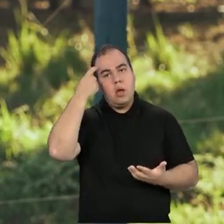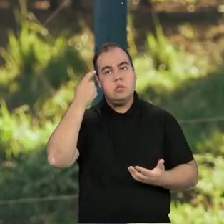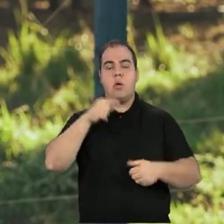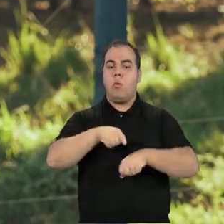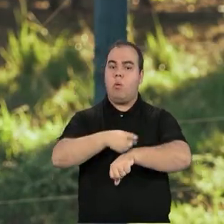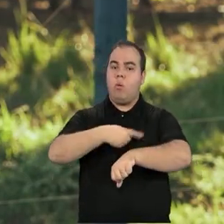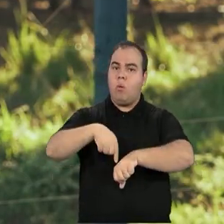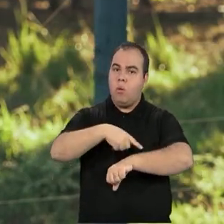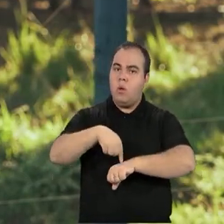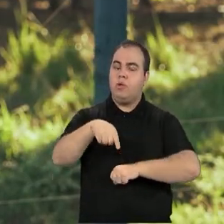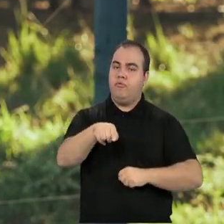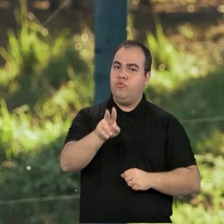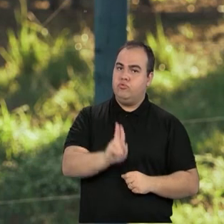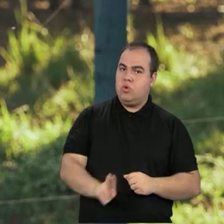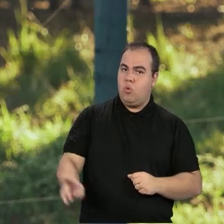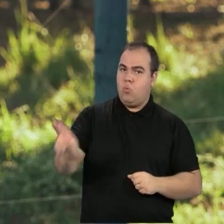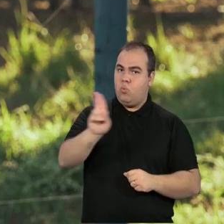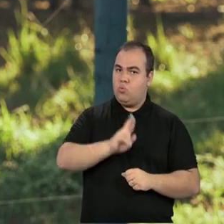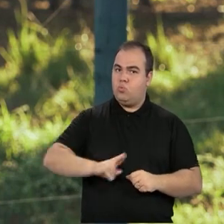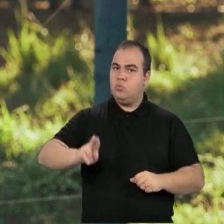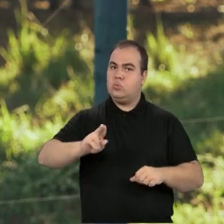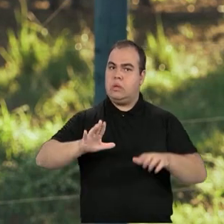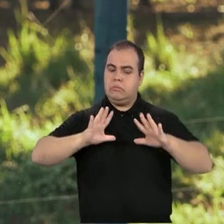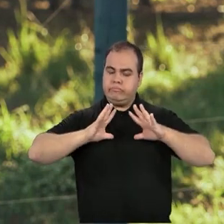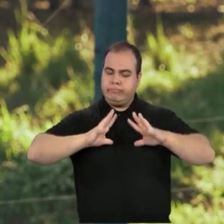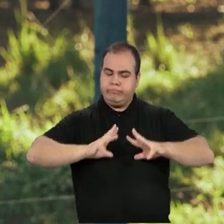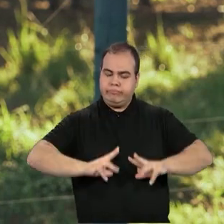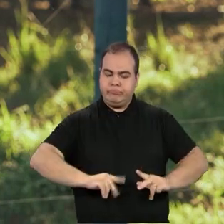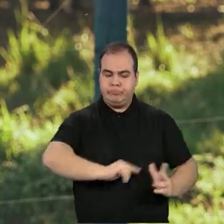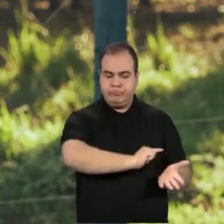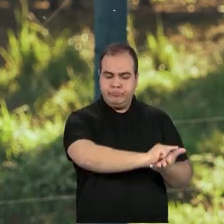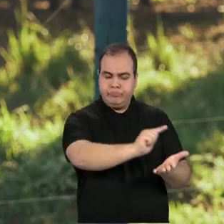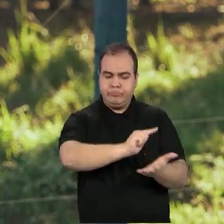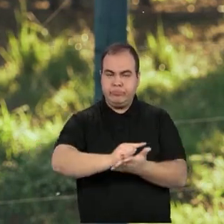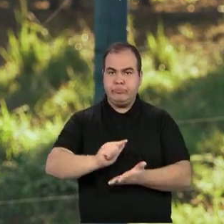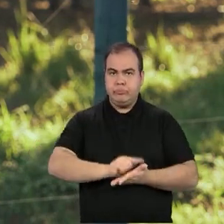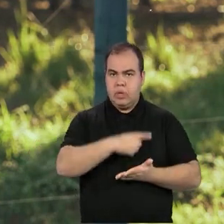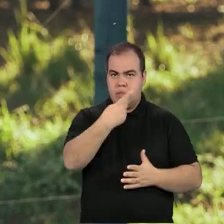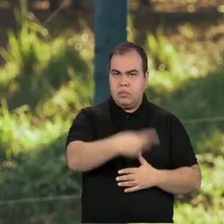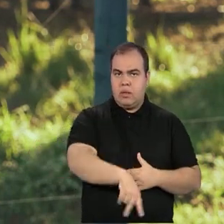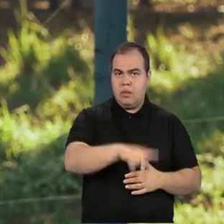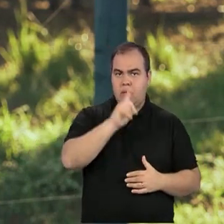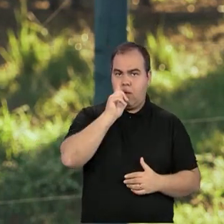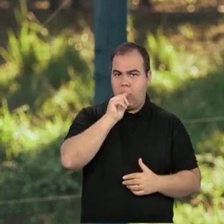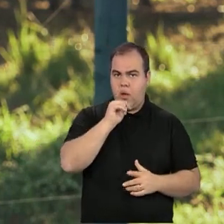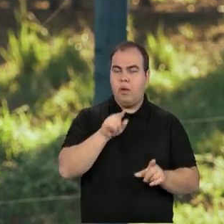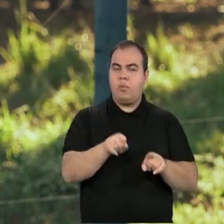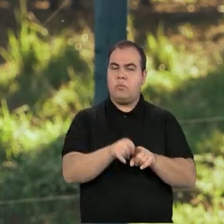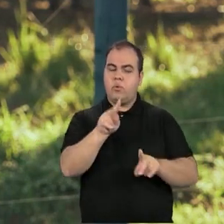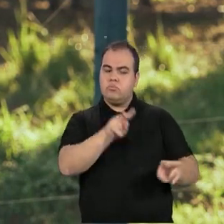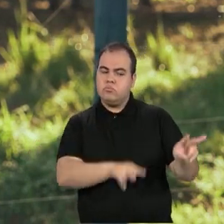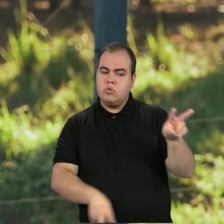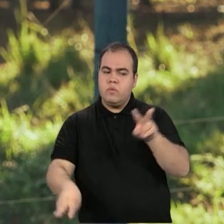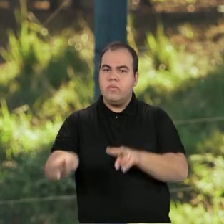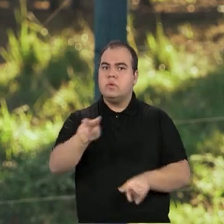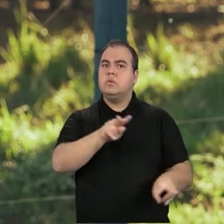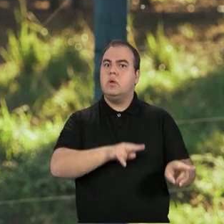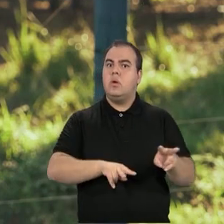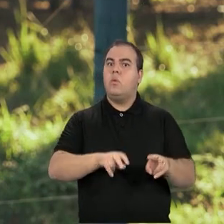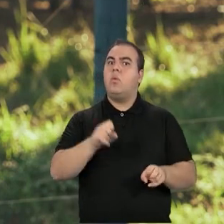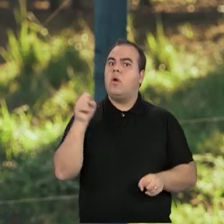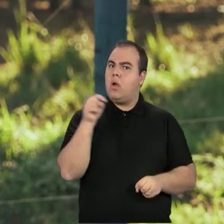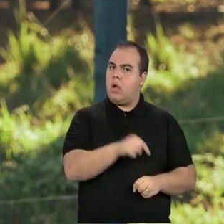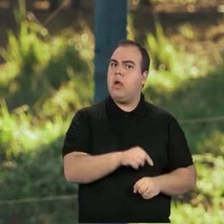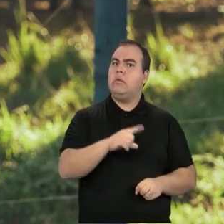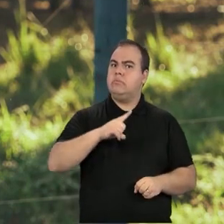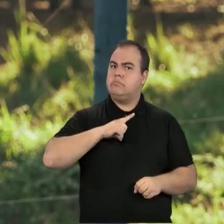utiliza para fazer a higienização dessa água, a observação desses equipamentos, ela acaba compensando